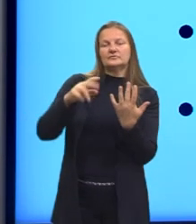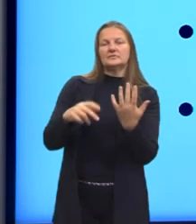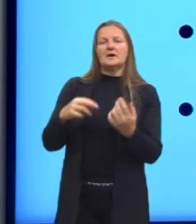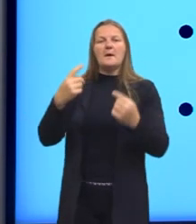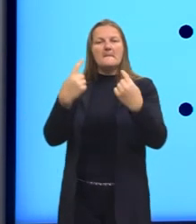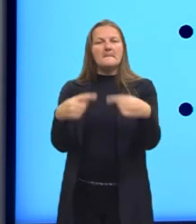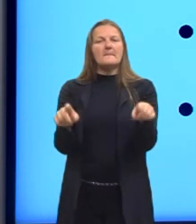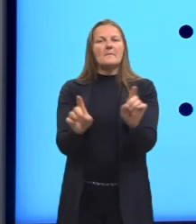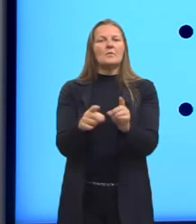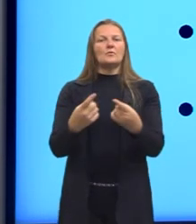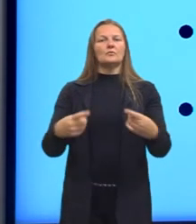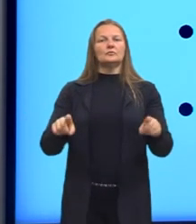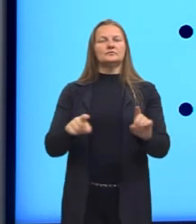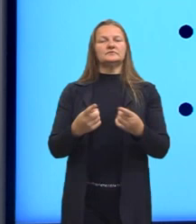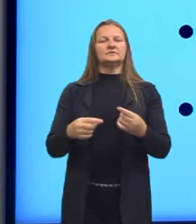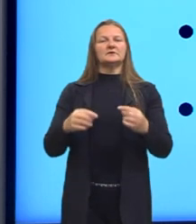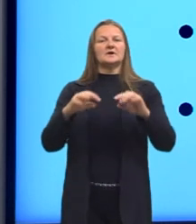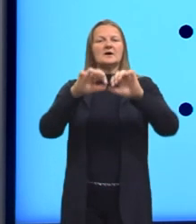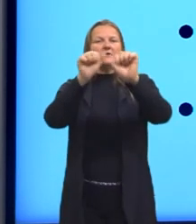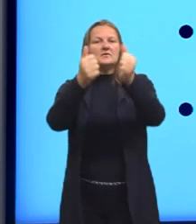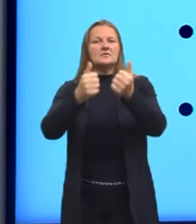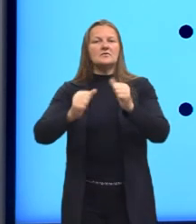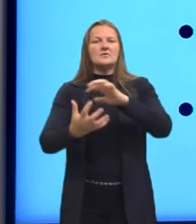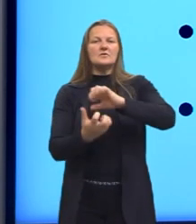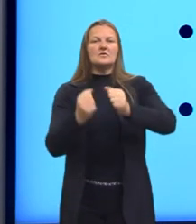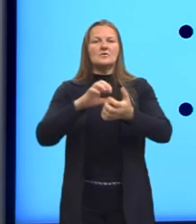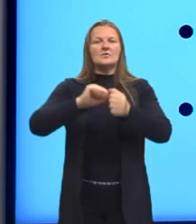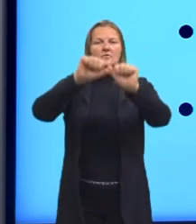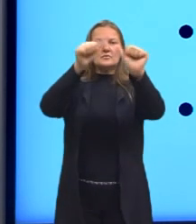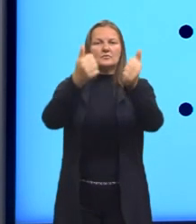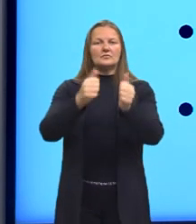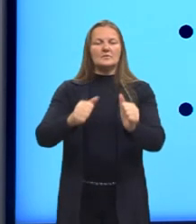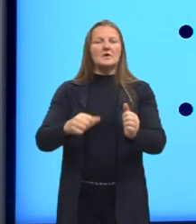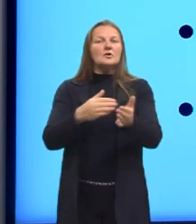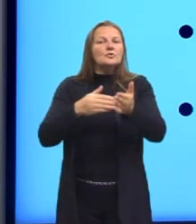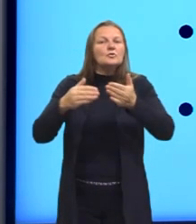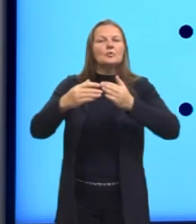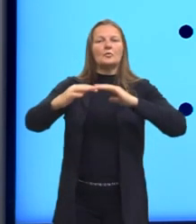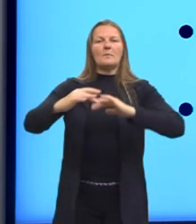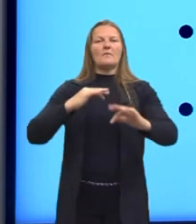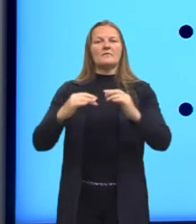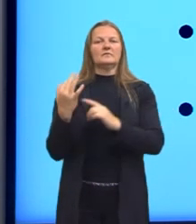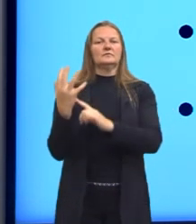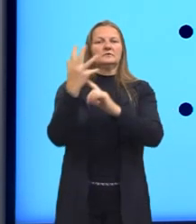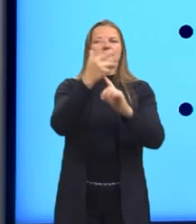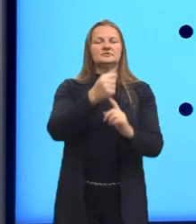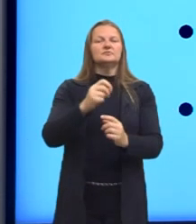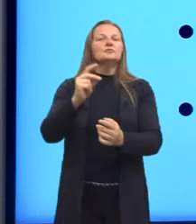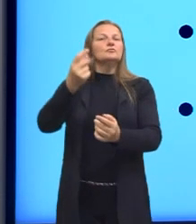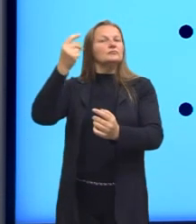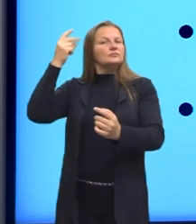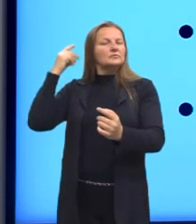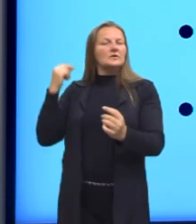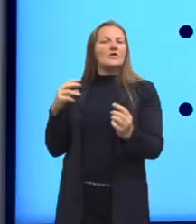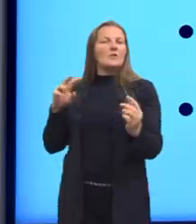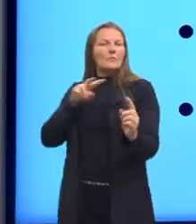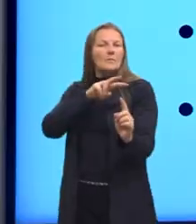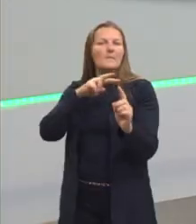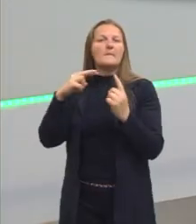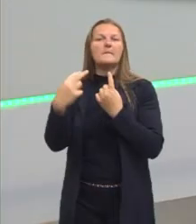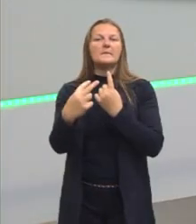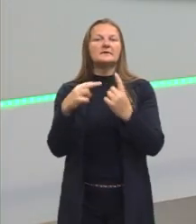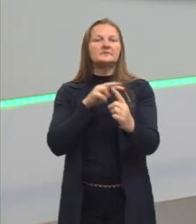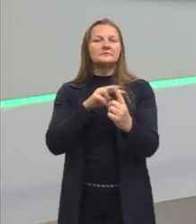música, das artes plásticas, da escultura. Então, todo o movimento artístico da época está voltado